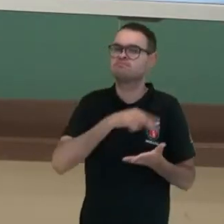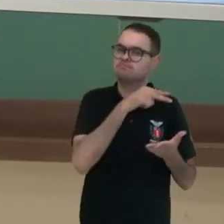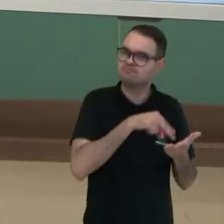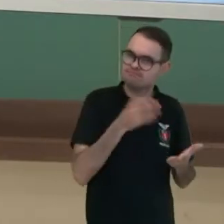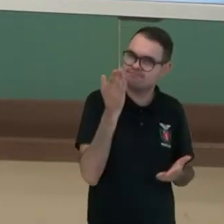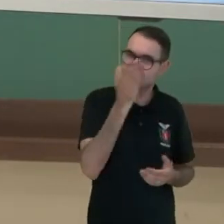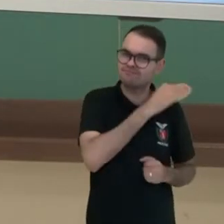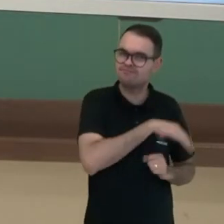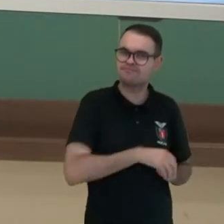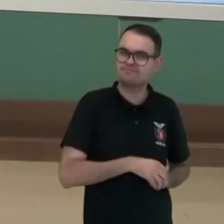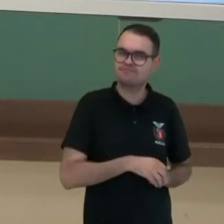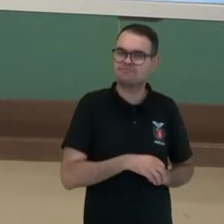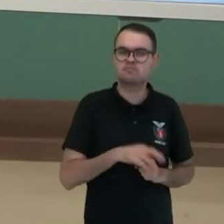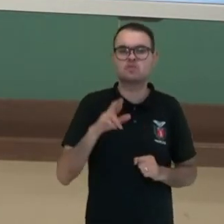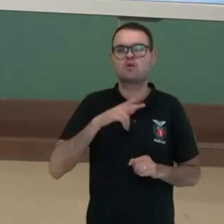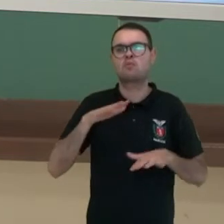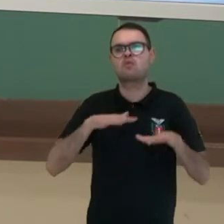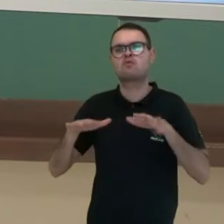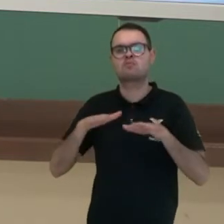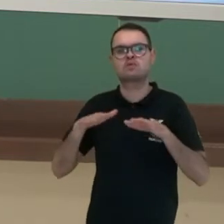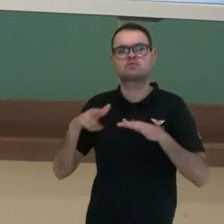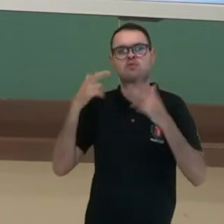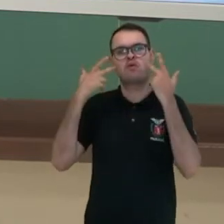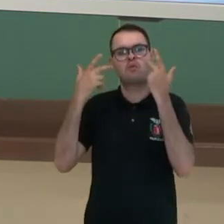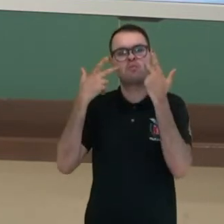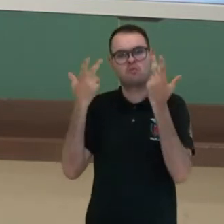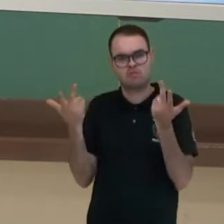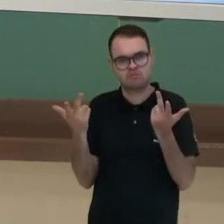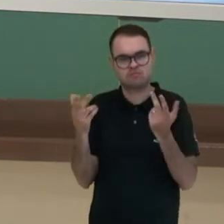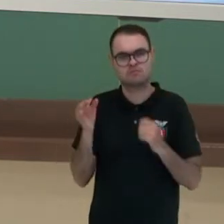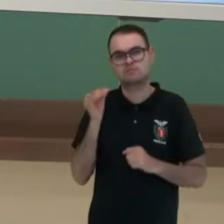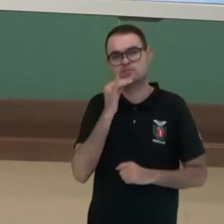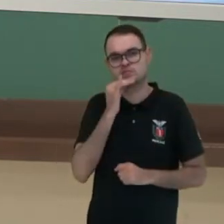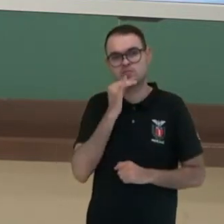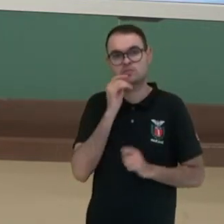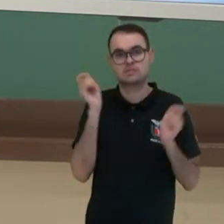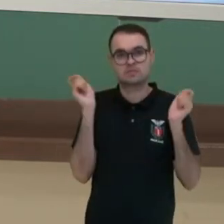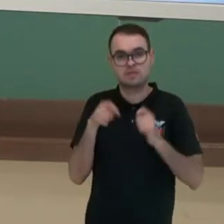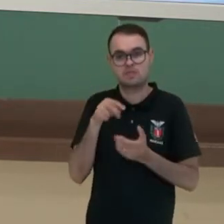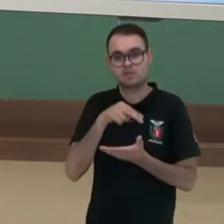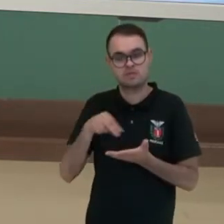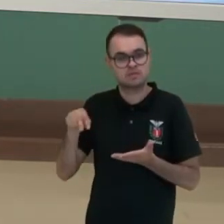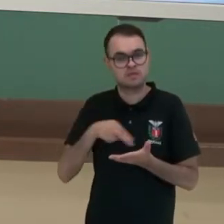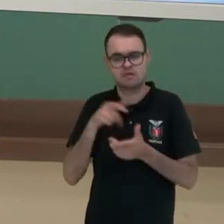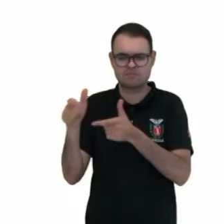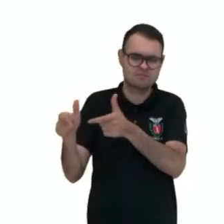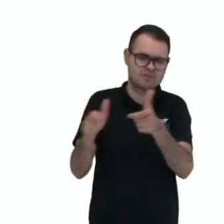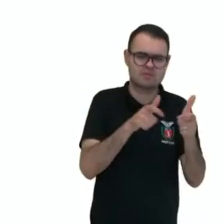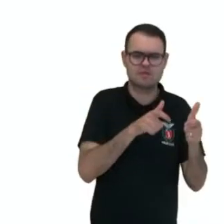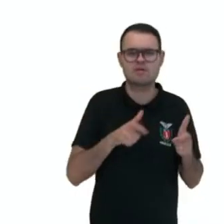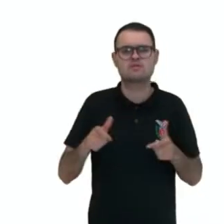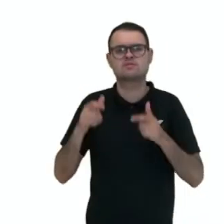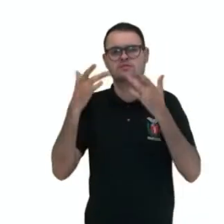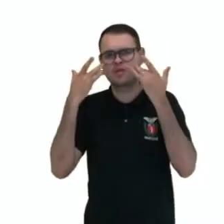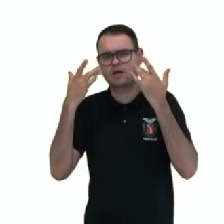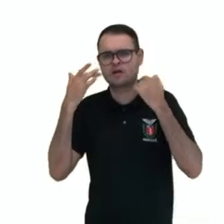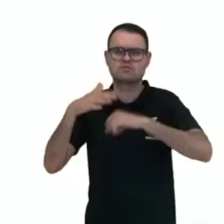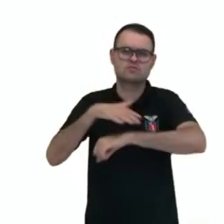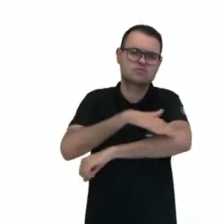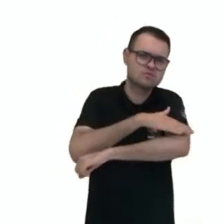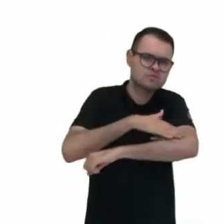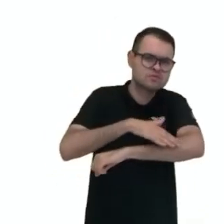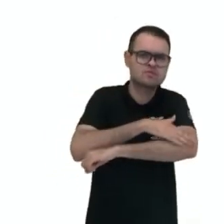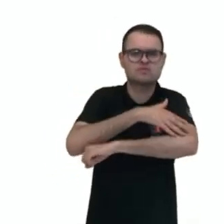para não ser um movimento comum. Então, podemos dançar em diversos locais, tais como teatro, rua, praça, em diversas maneiras.